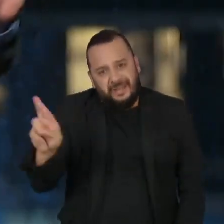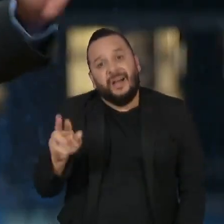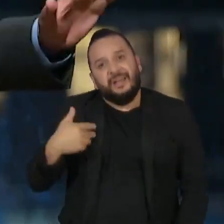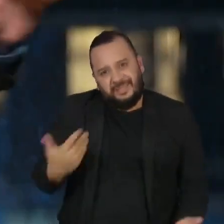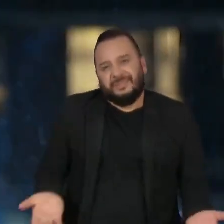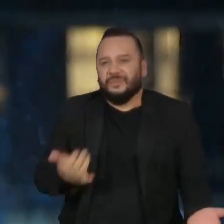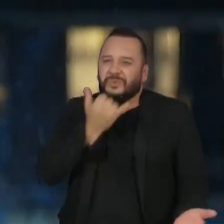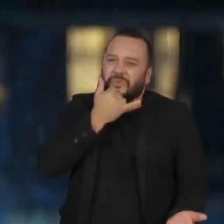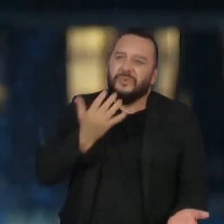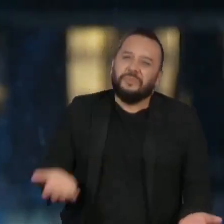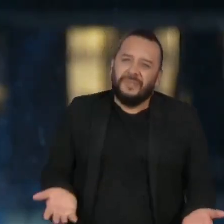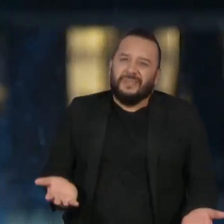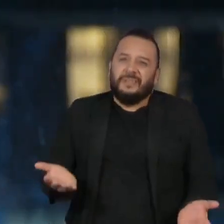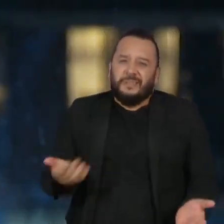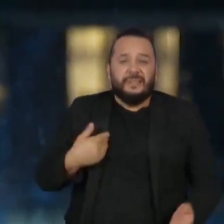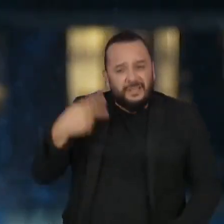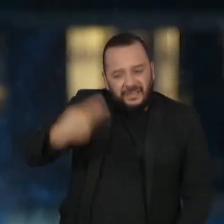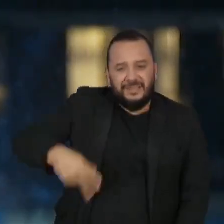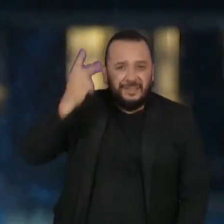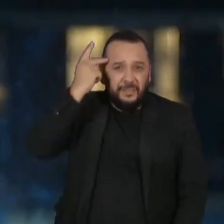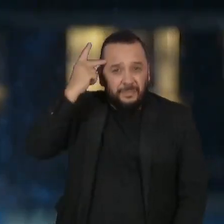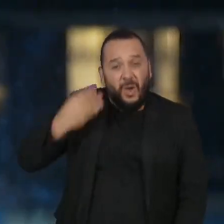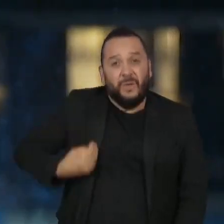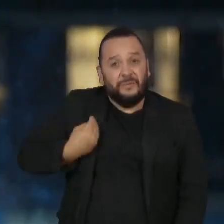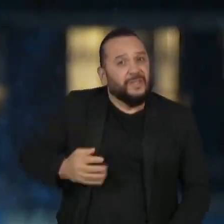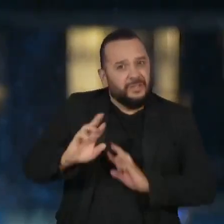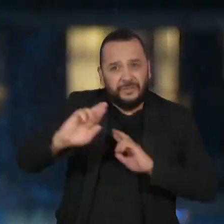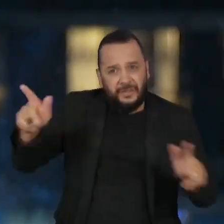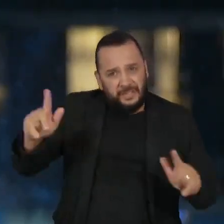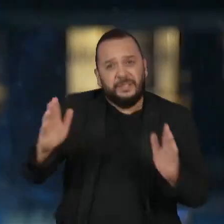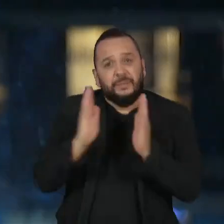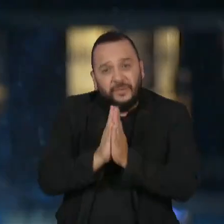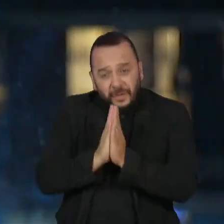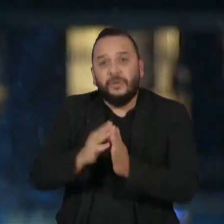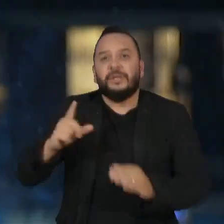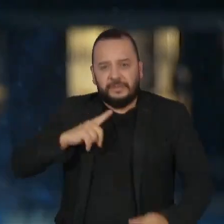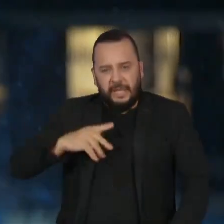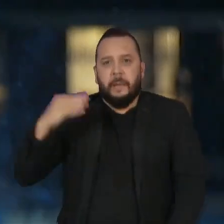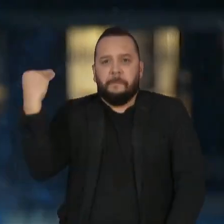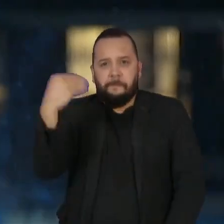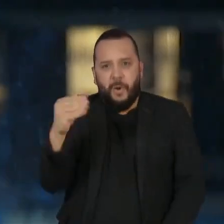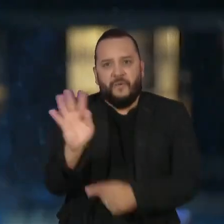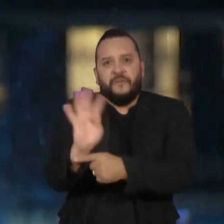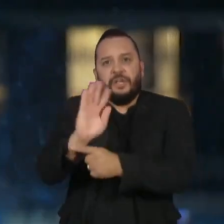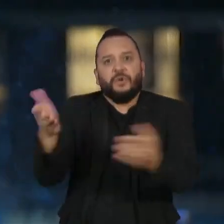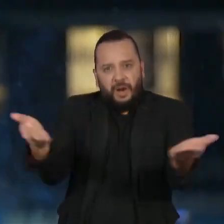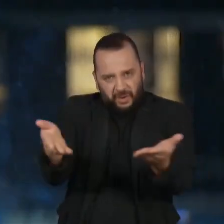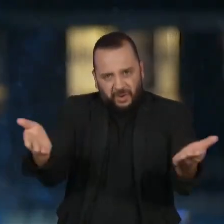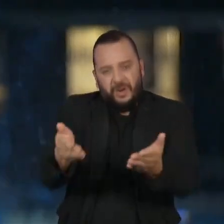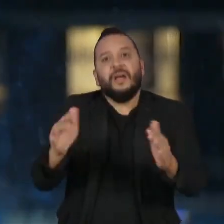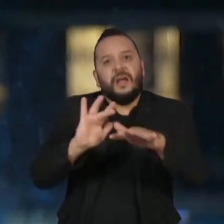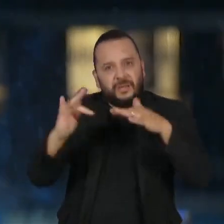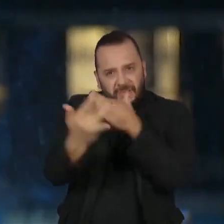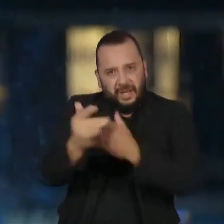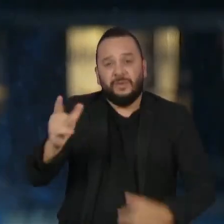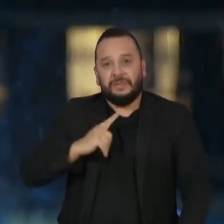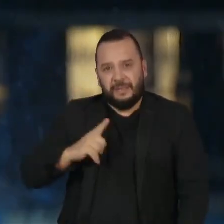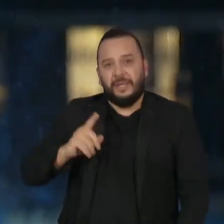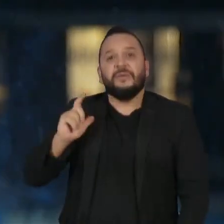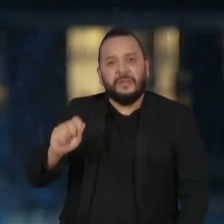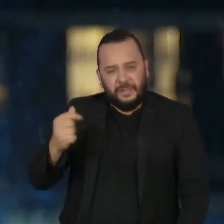paralela. É assim, cidade de São Paulo, a vida é outra. Por isso eu estou subindo agora na minha rede social um vídeo com depoimento